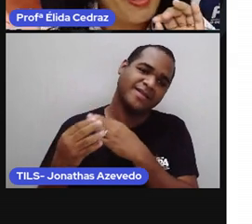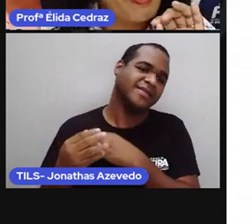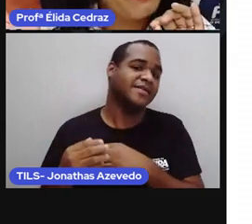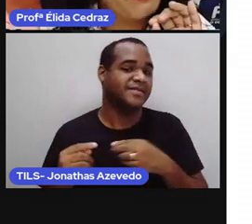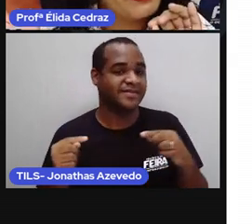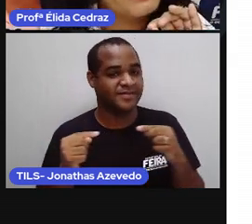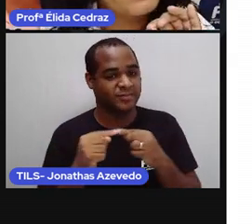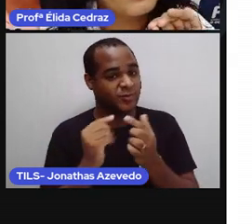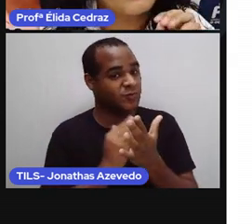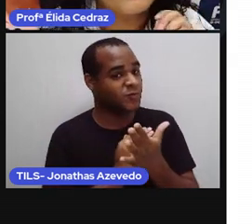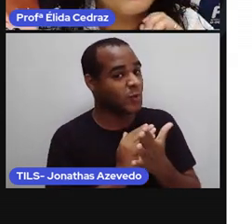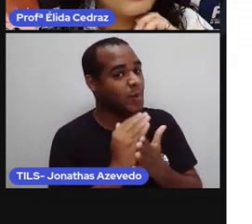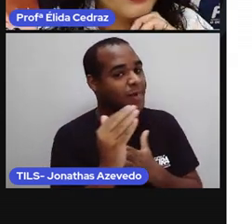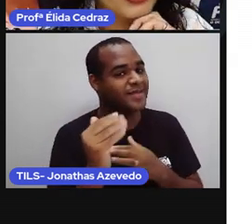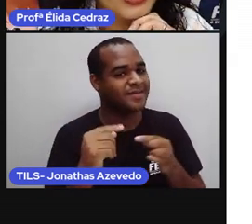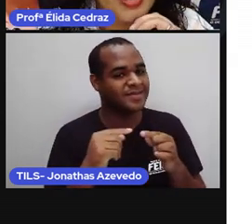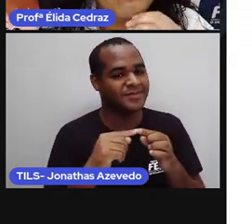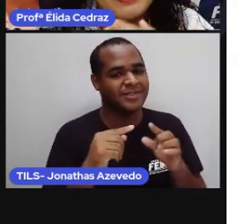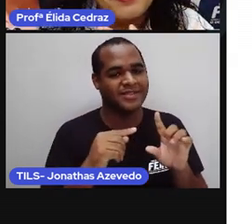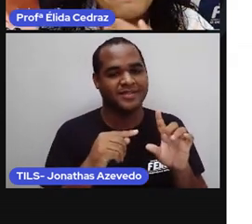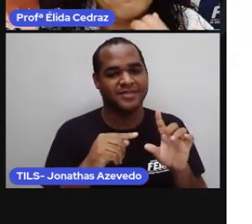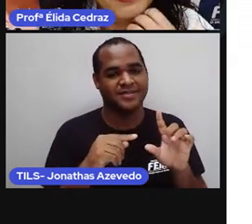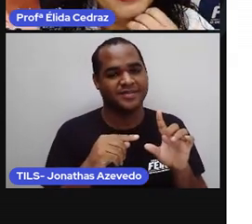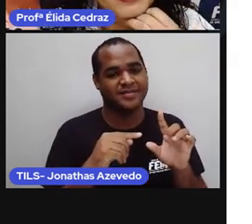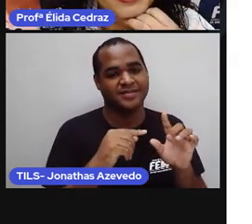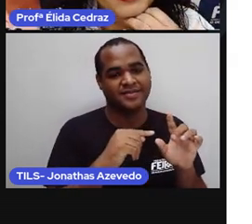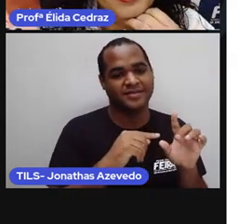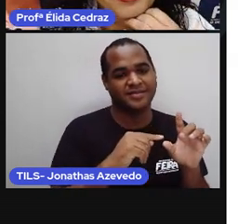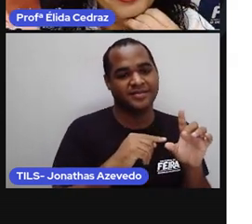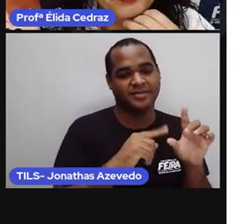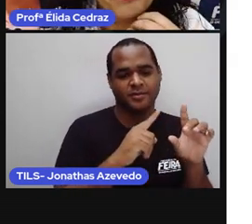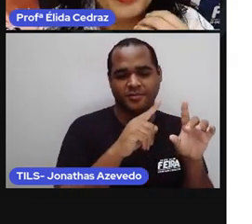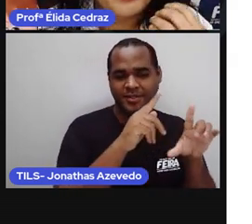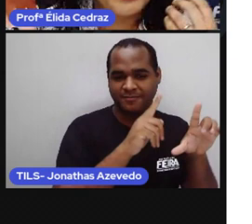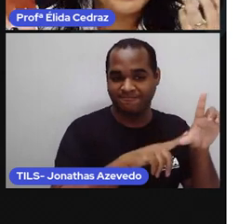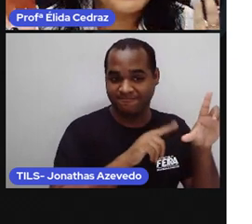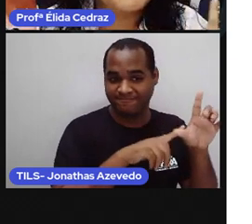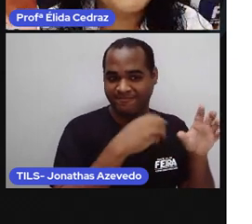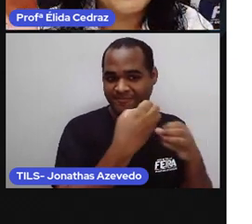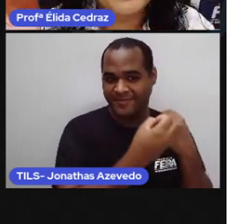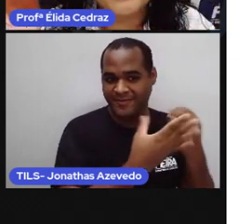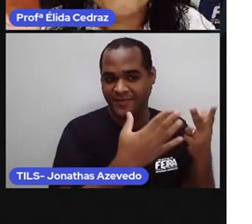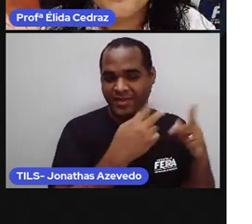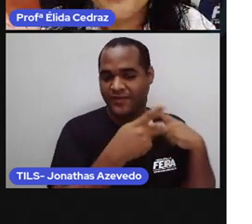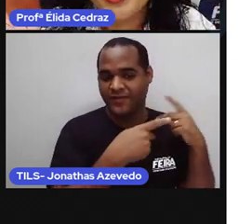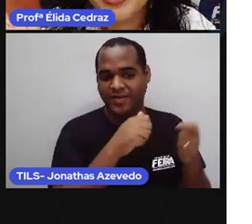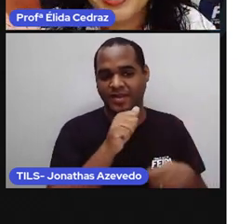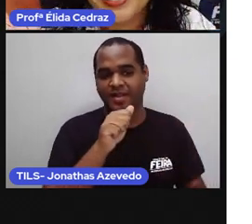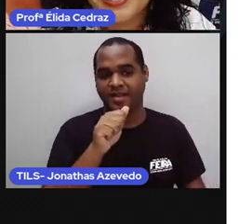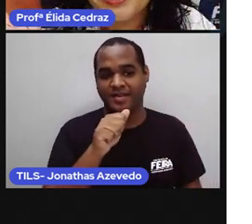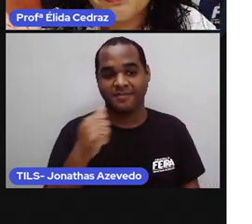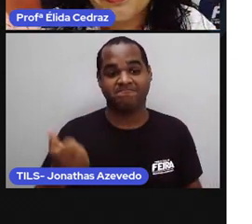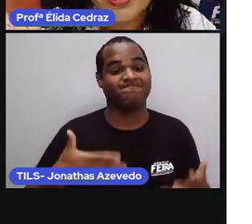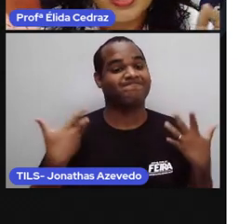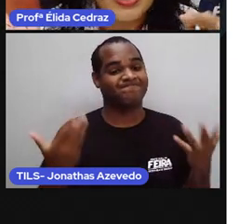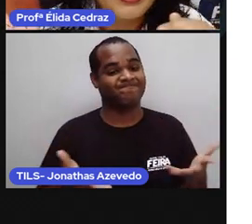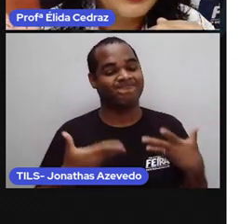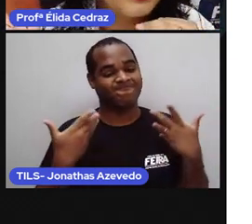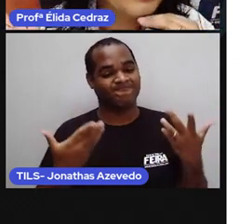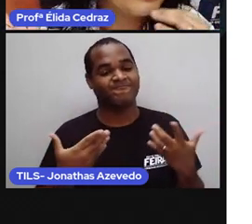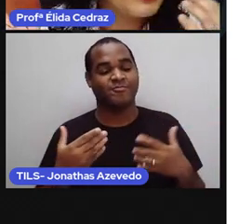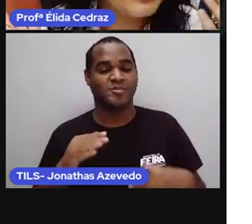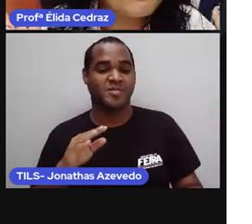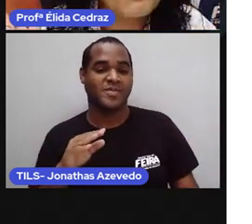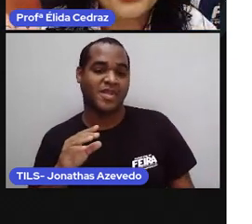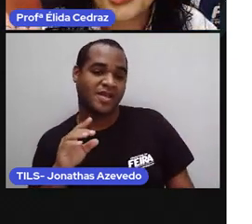com a letra que estava presenteando. A letra A levou alegria. A